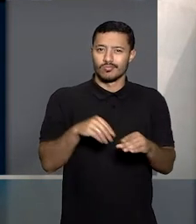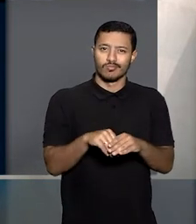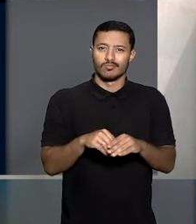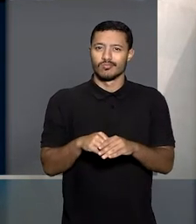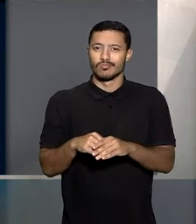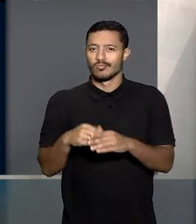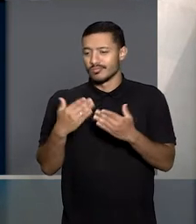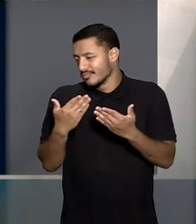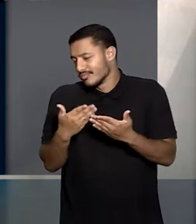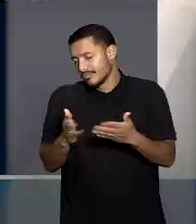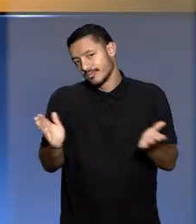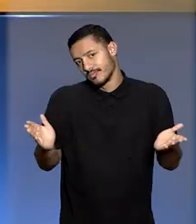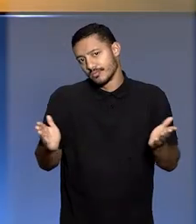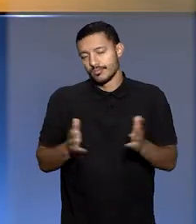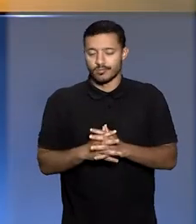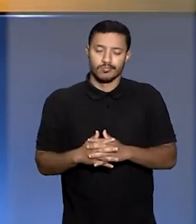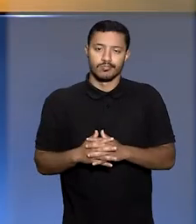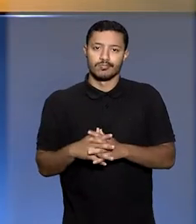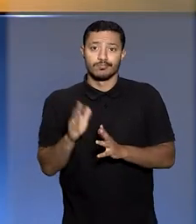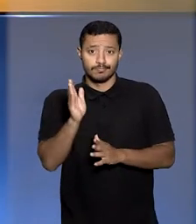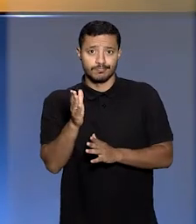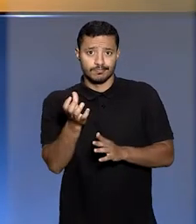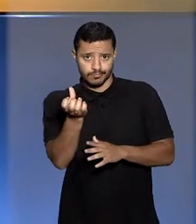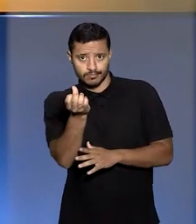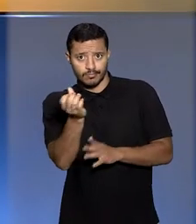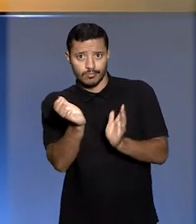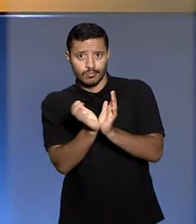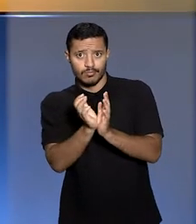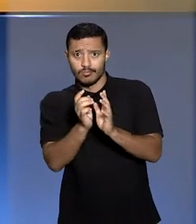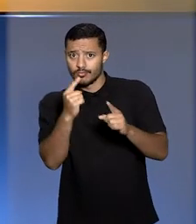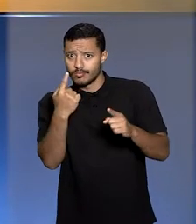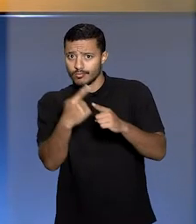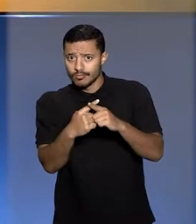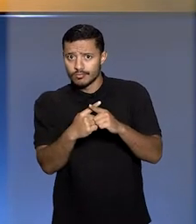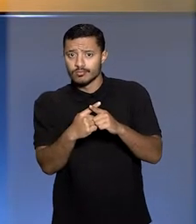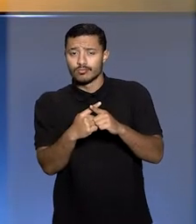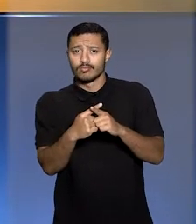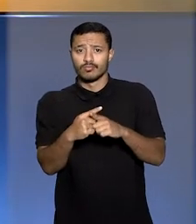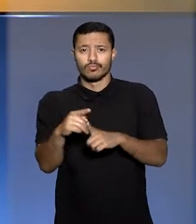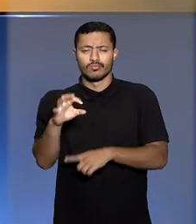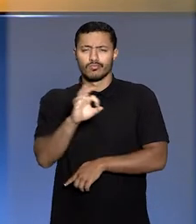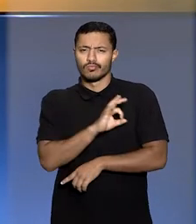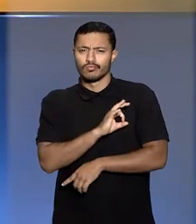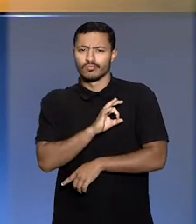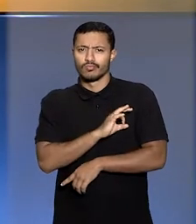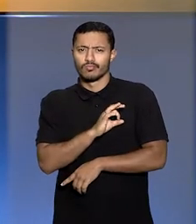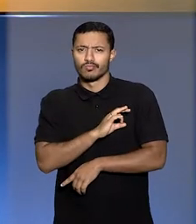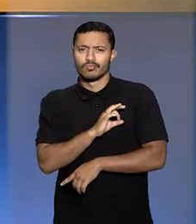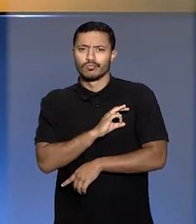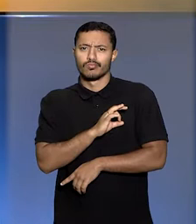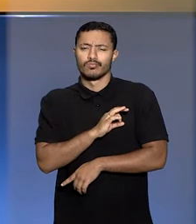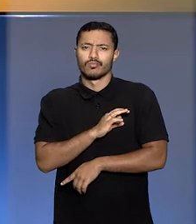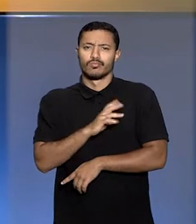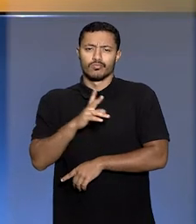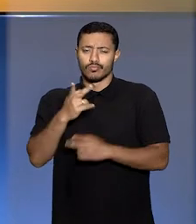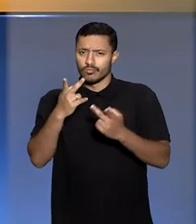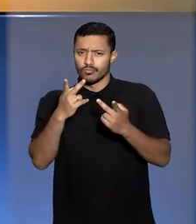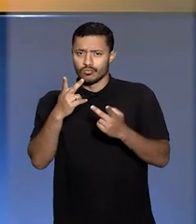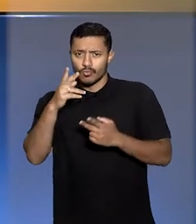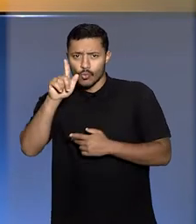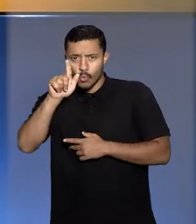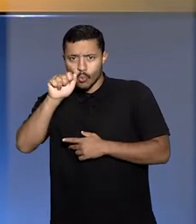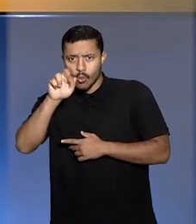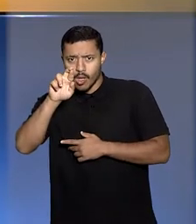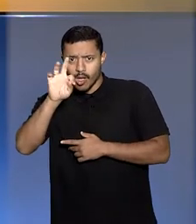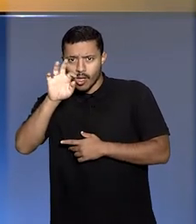vencido anteriormente. Já a sexta turma vedou a atuação da Guarda Municipal como força policial e